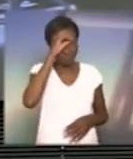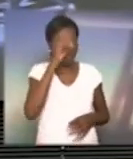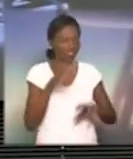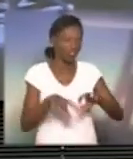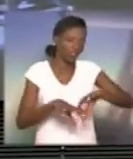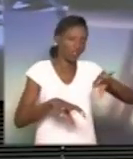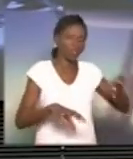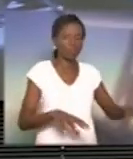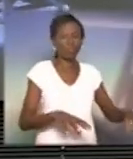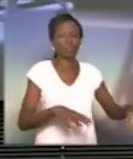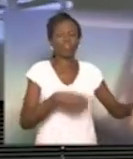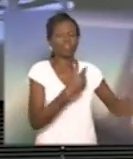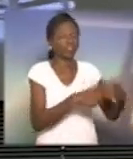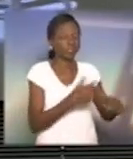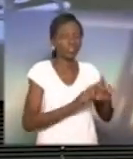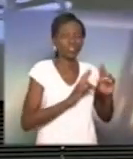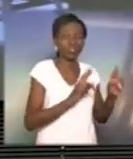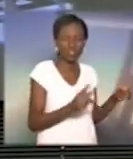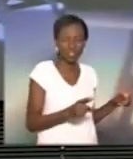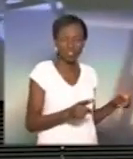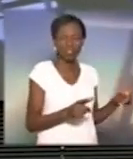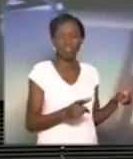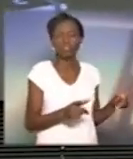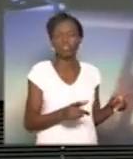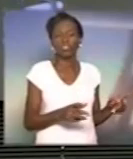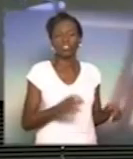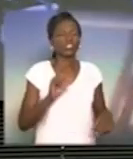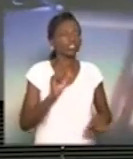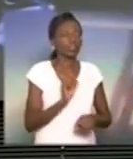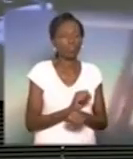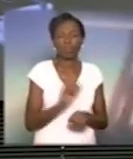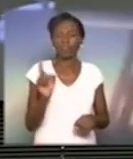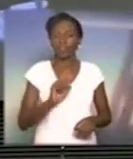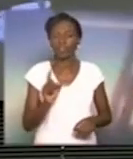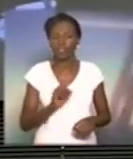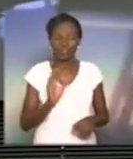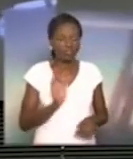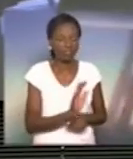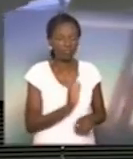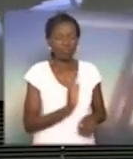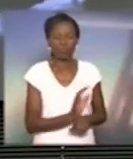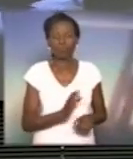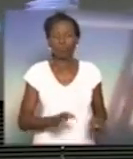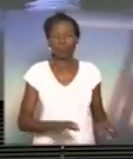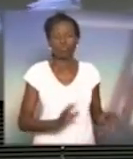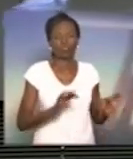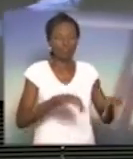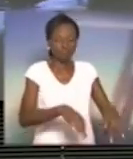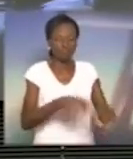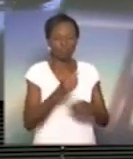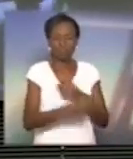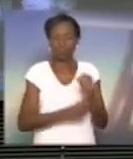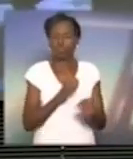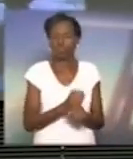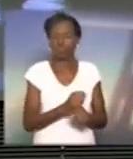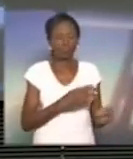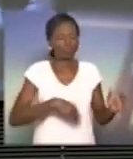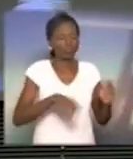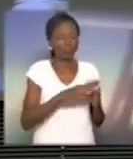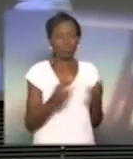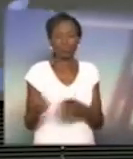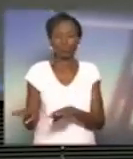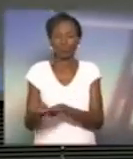olha, se você não sabe, então vamos trabalhar ali com o que você não sabe, o outro que sabe, eles não param, eles adiantam para todo mundo chegar no fim do ano, todo mundo igual.